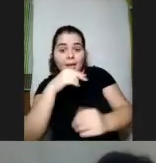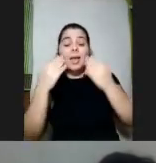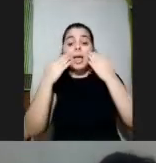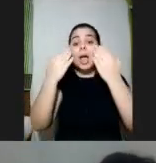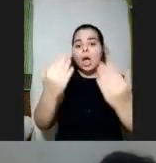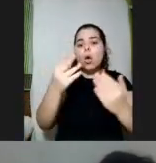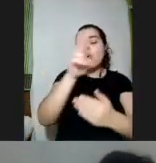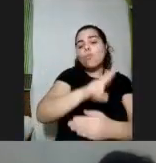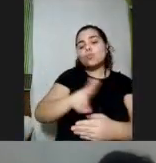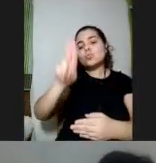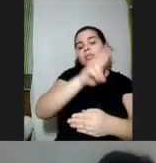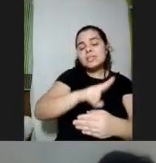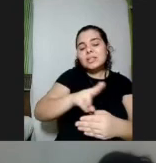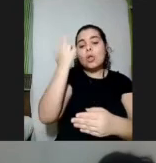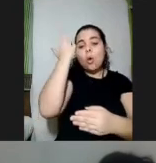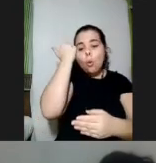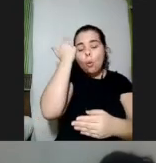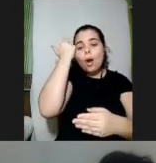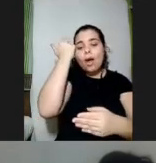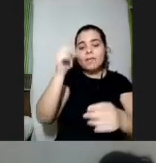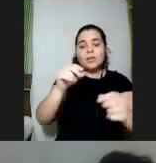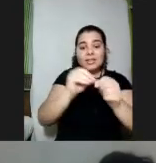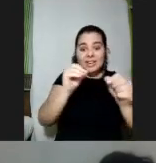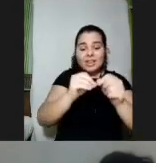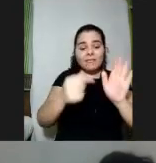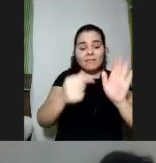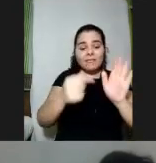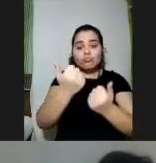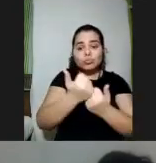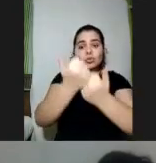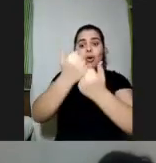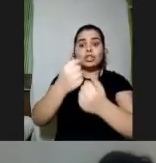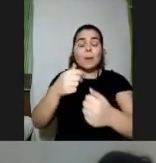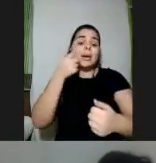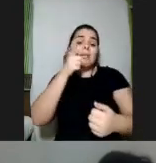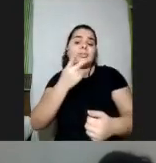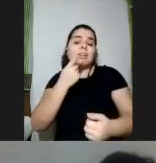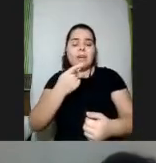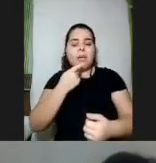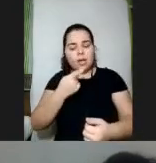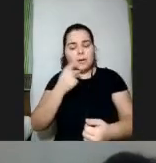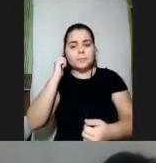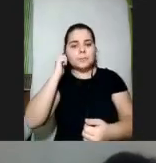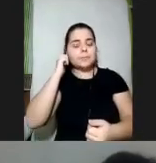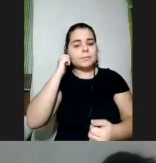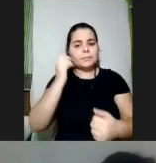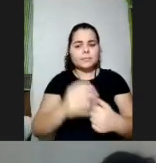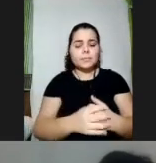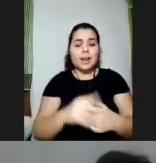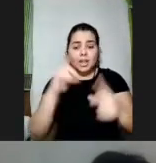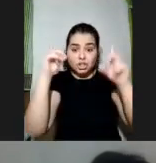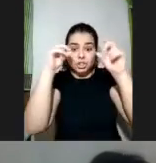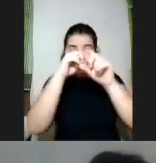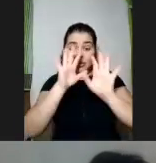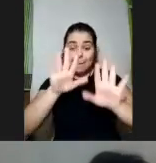usando o cavalo como um suporte para a apresentação dela porque para ela falar sobre o cavalo de Troia era difícil mas ela